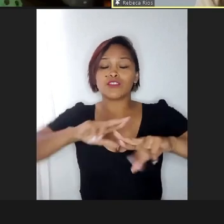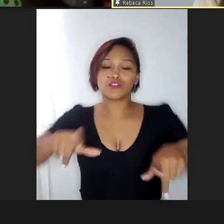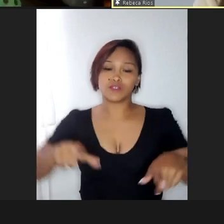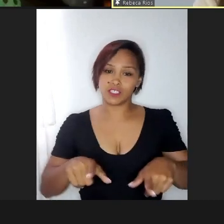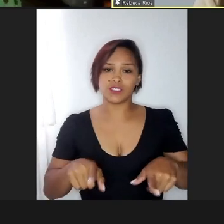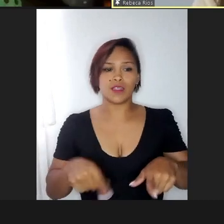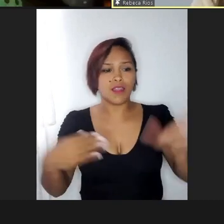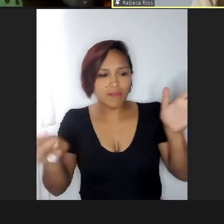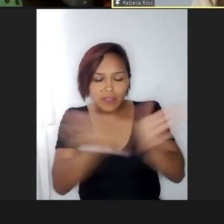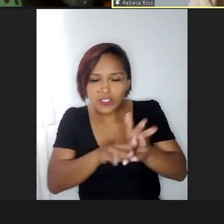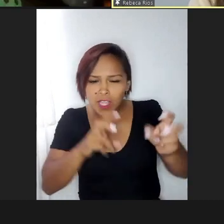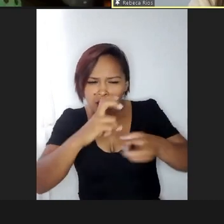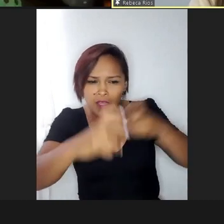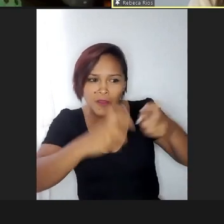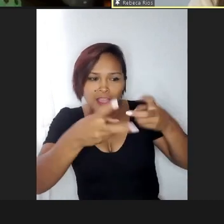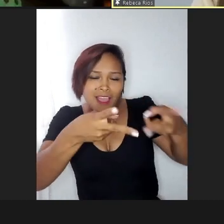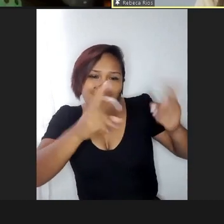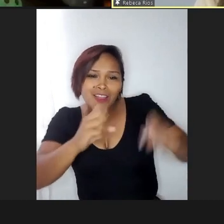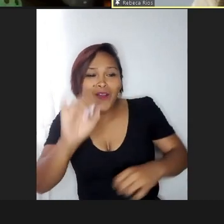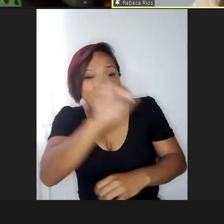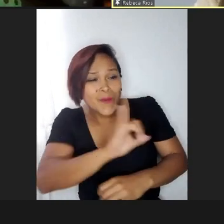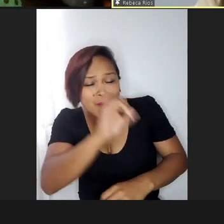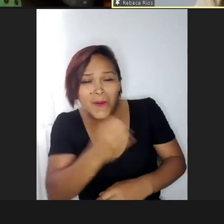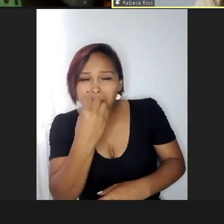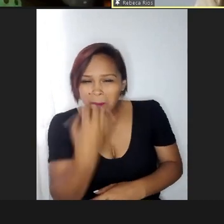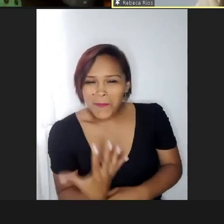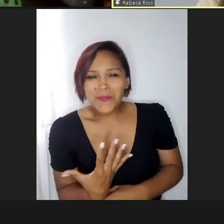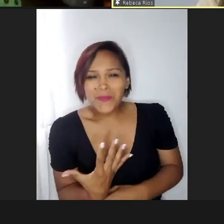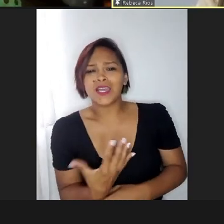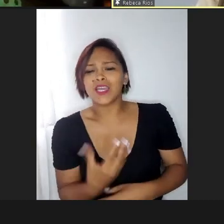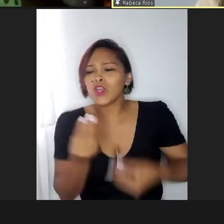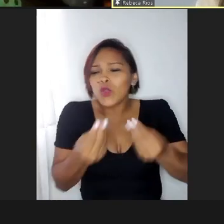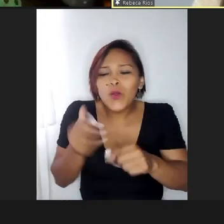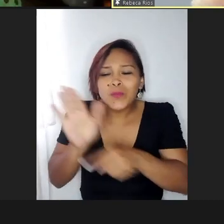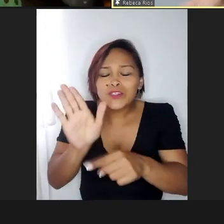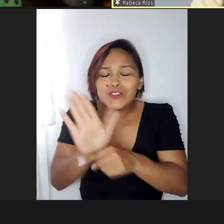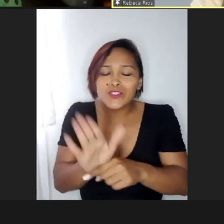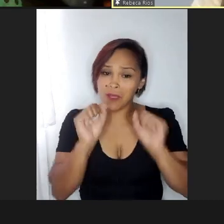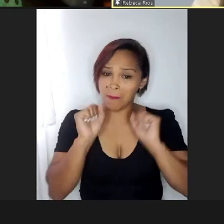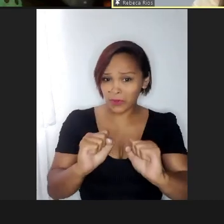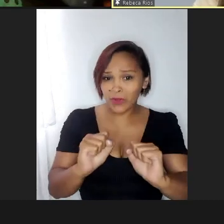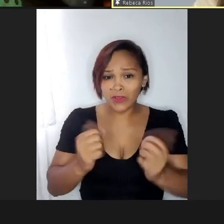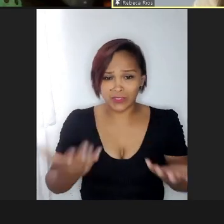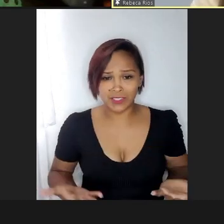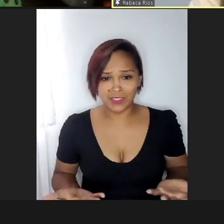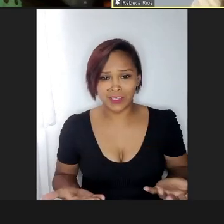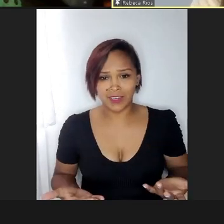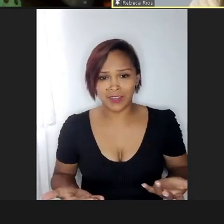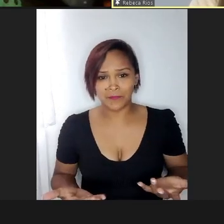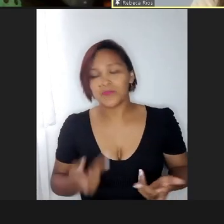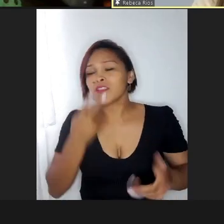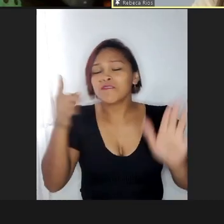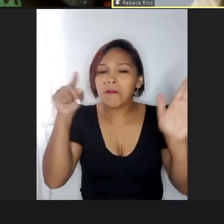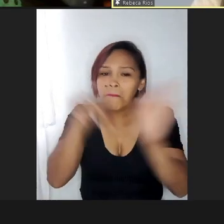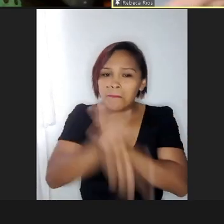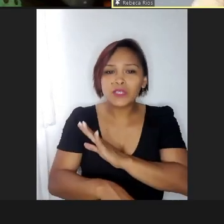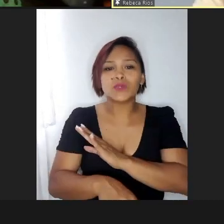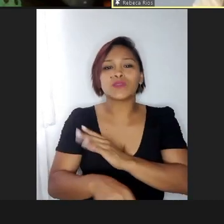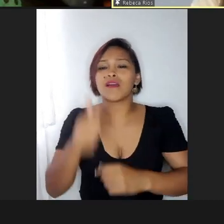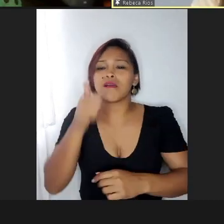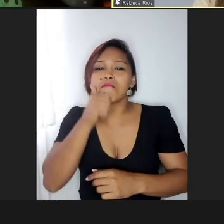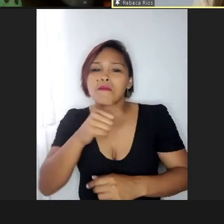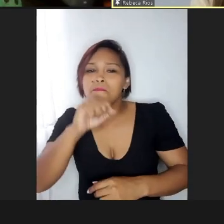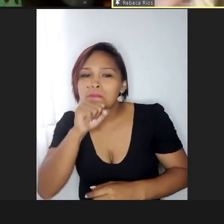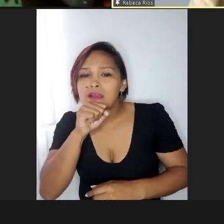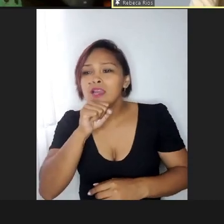parquinho, e vai falar, ui, tudo bem, como eu posso te ajudar, né, vai perguntar para a mãe, vai falar, mamãe,